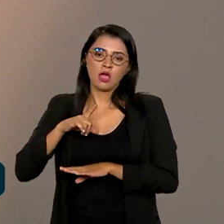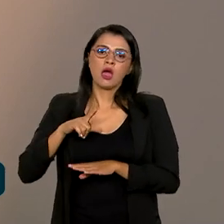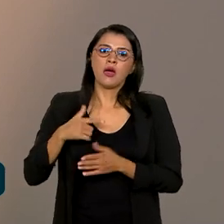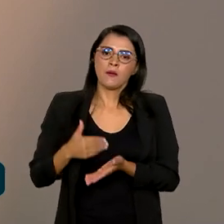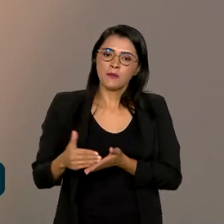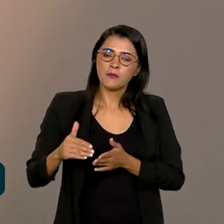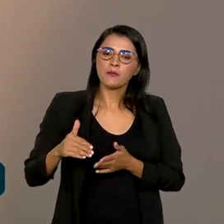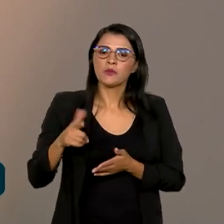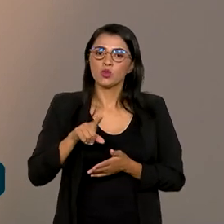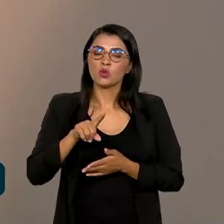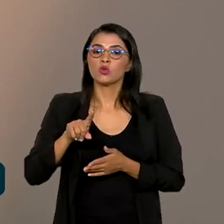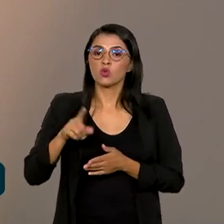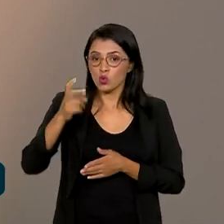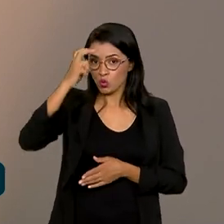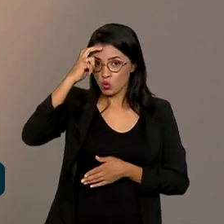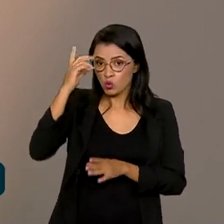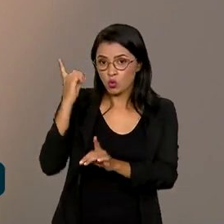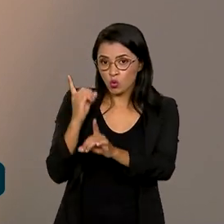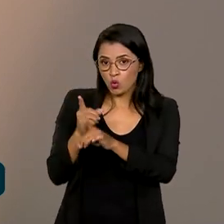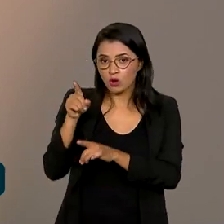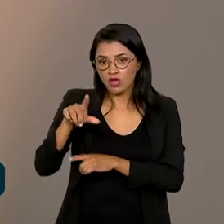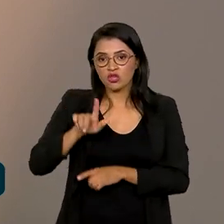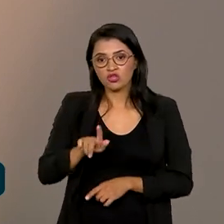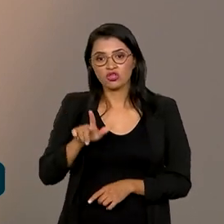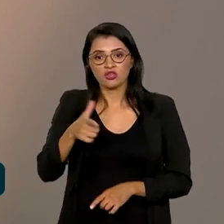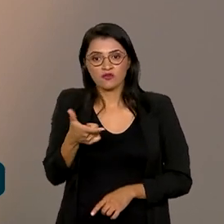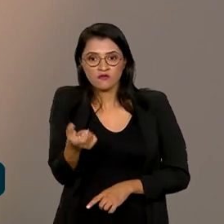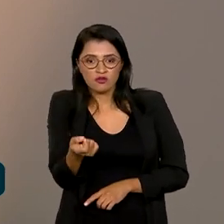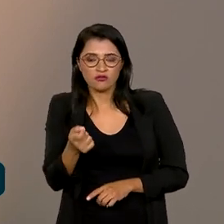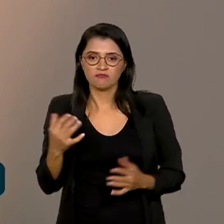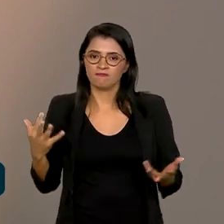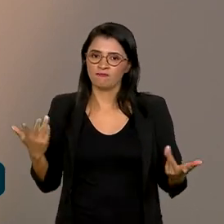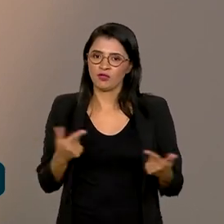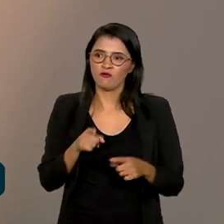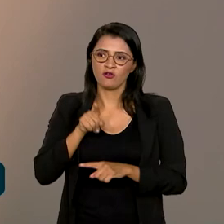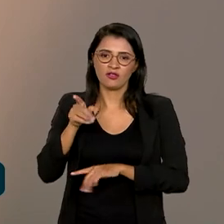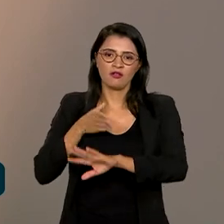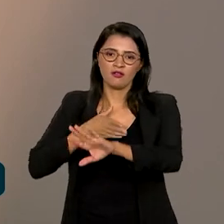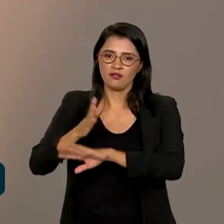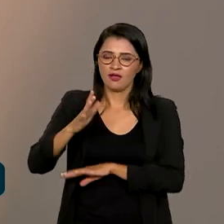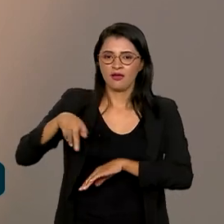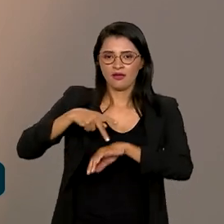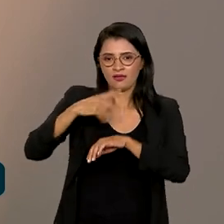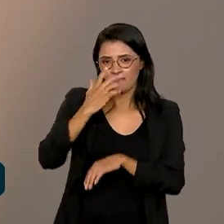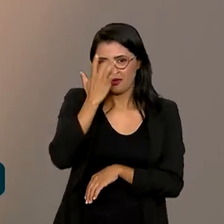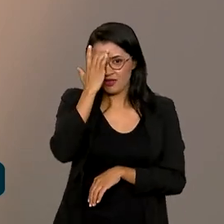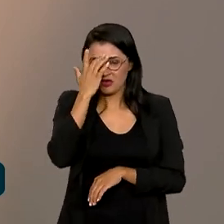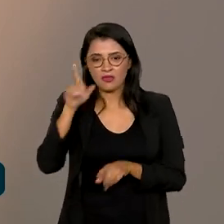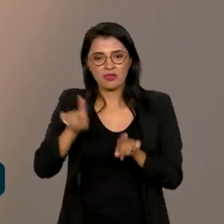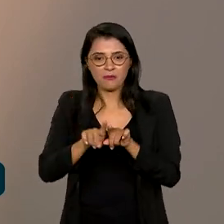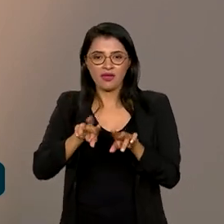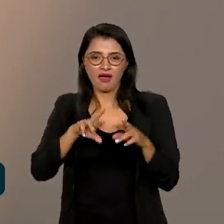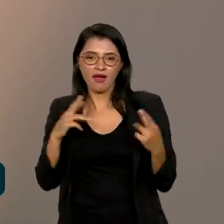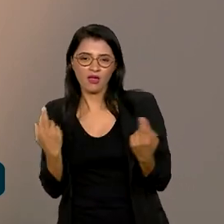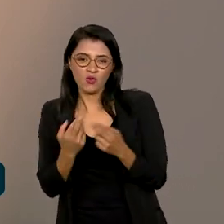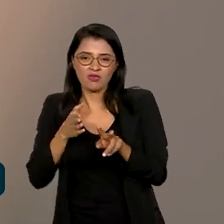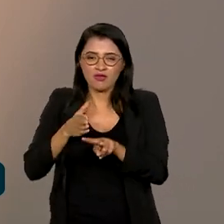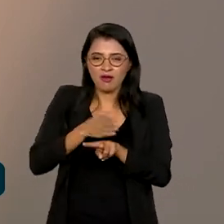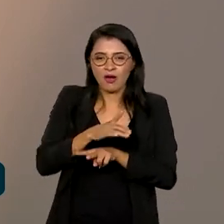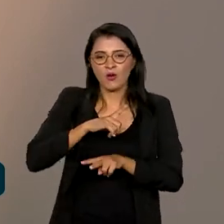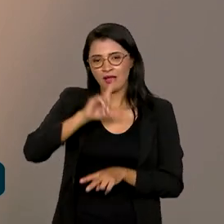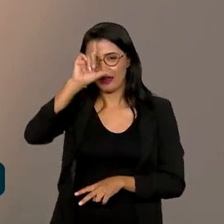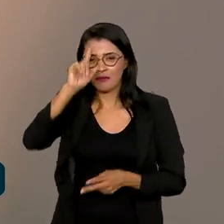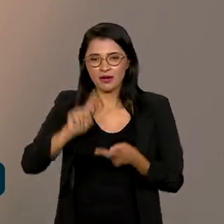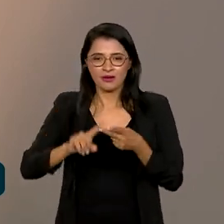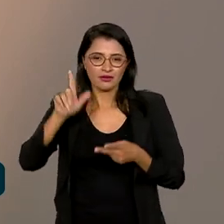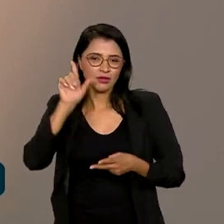cultura do G20. É uma coisa fabulosa, né? Lá na Índia e as bilaterais também que tivemos, tivemos com a Alemanha, com